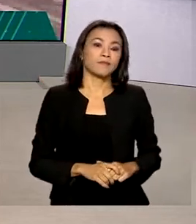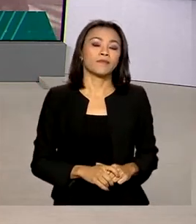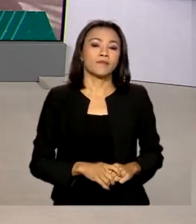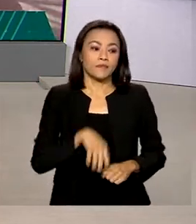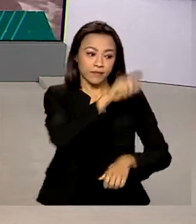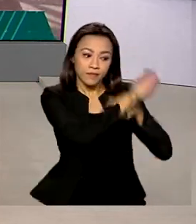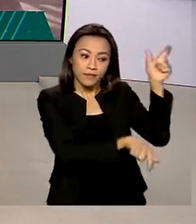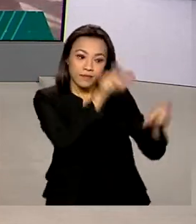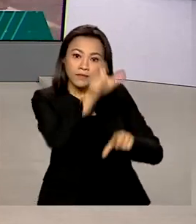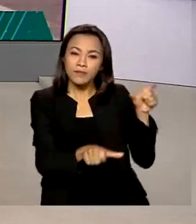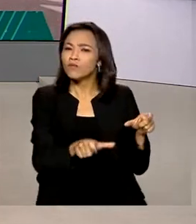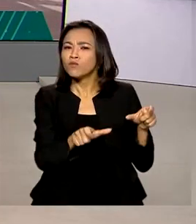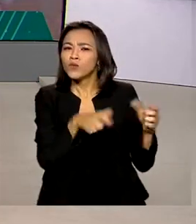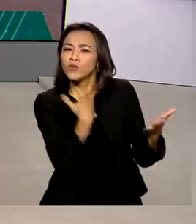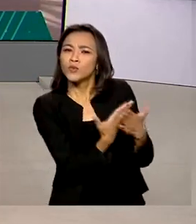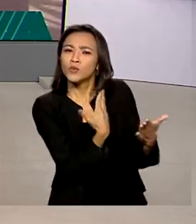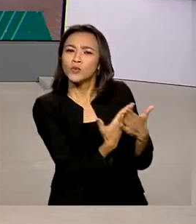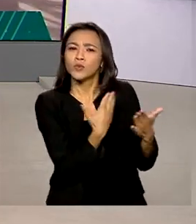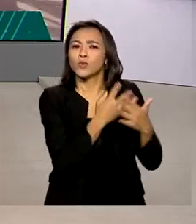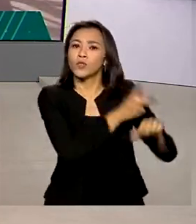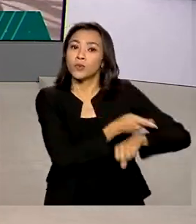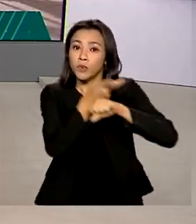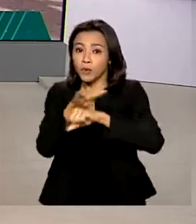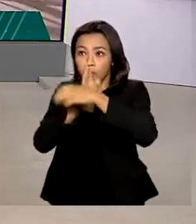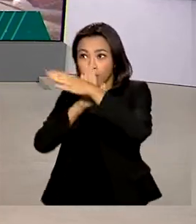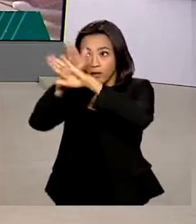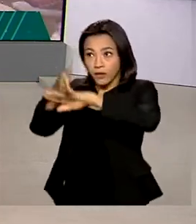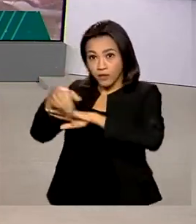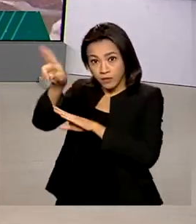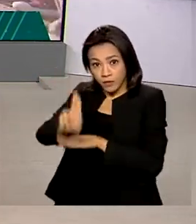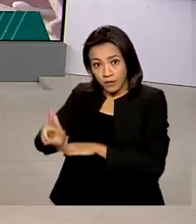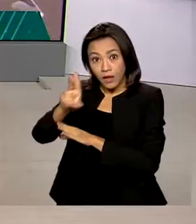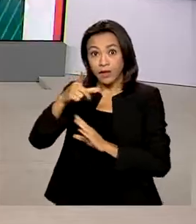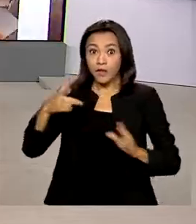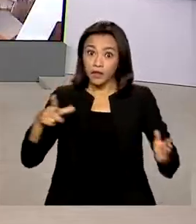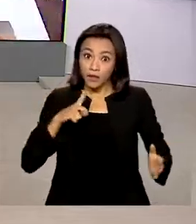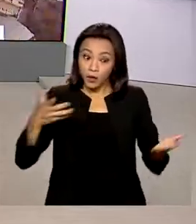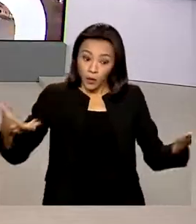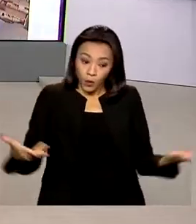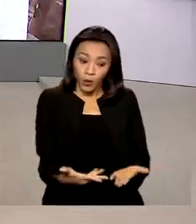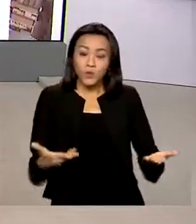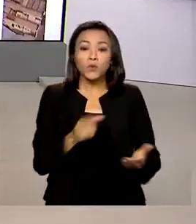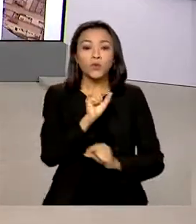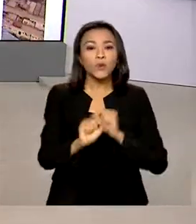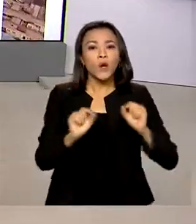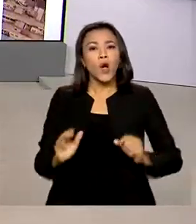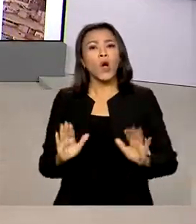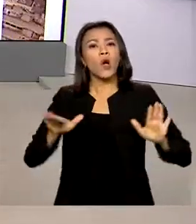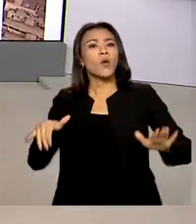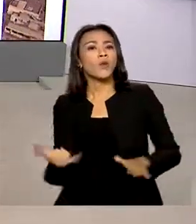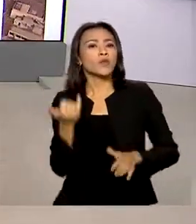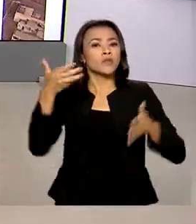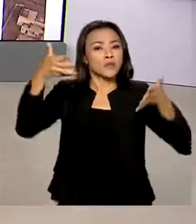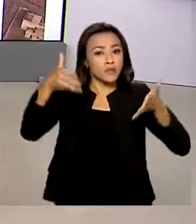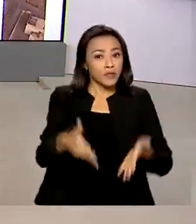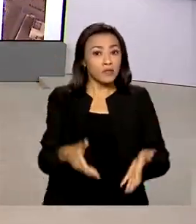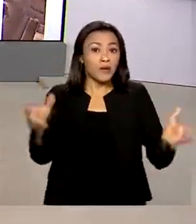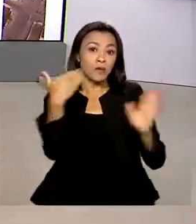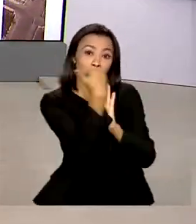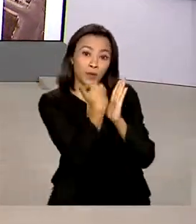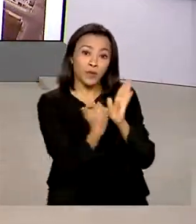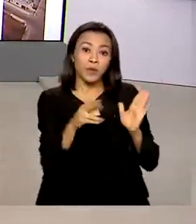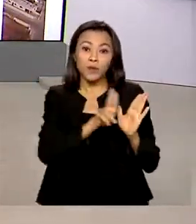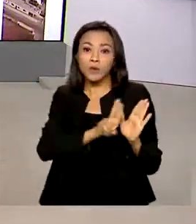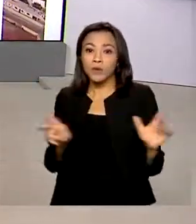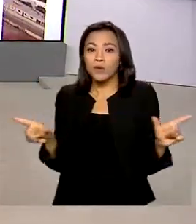Estudantes que buscam uma vaga no ensino superior têm, partir de hoje, a oportunidade de participar do programa Universidade para Todos, o